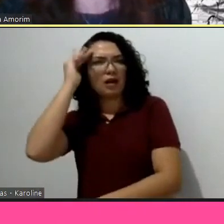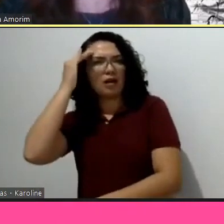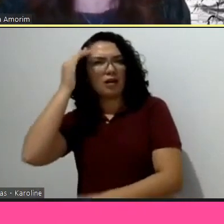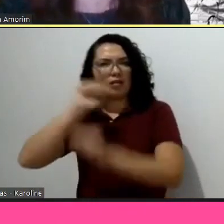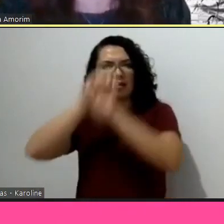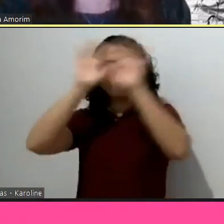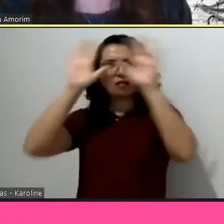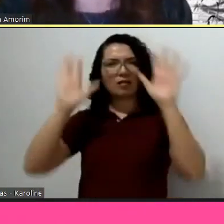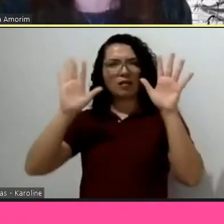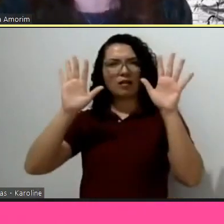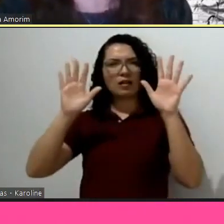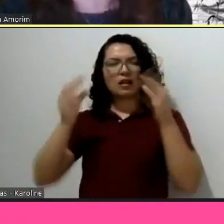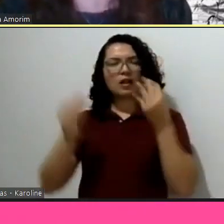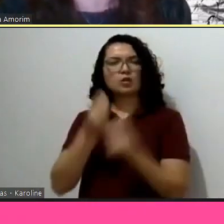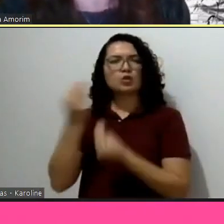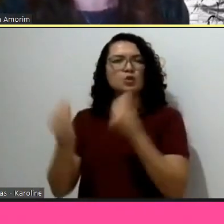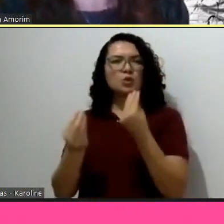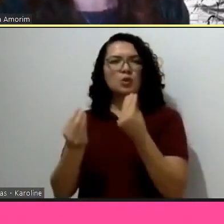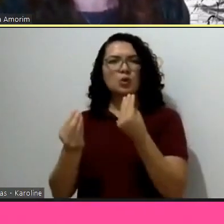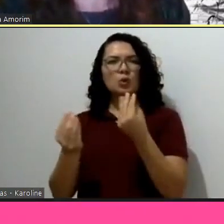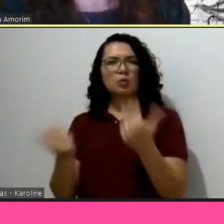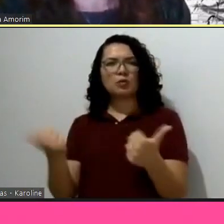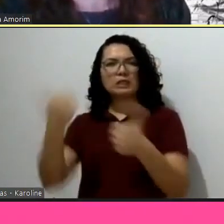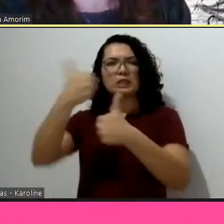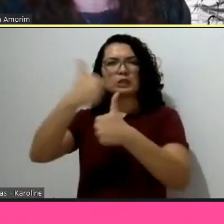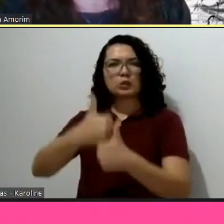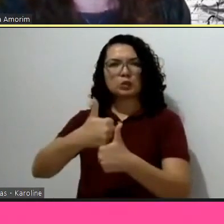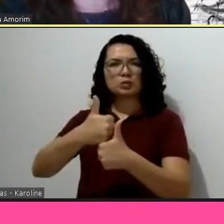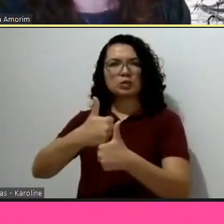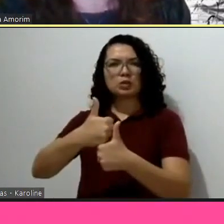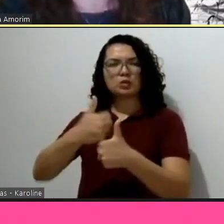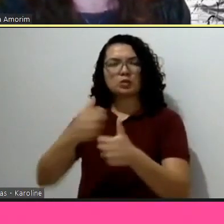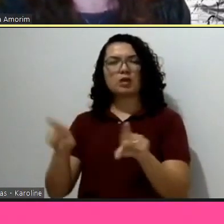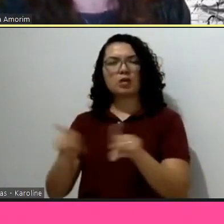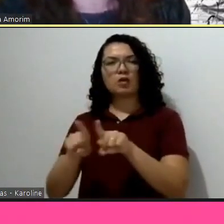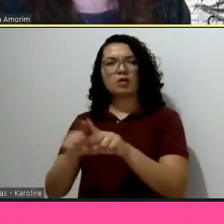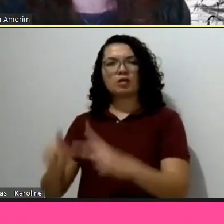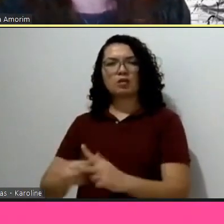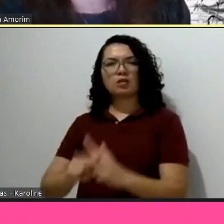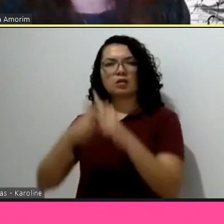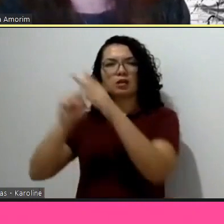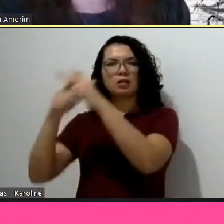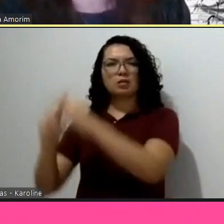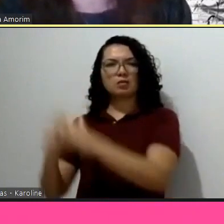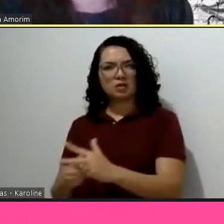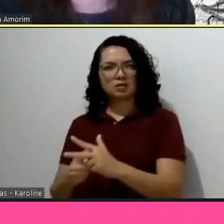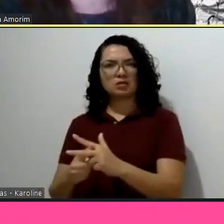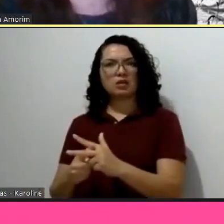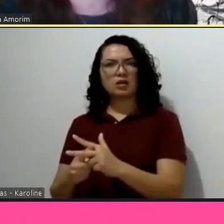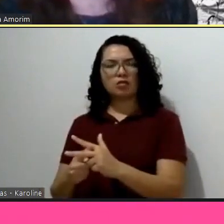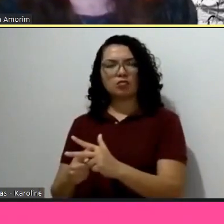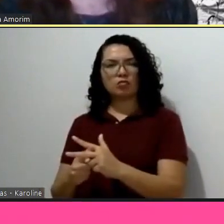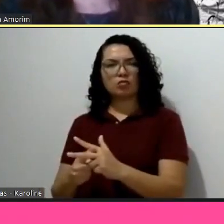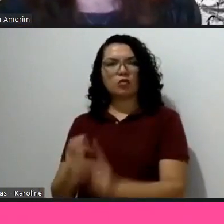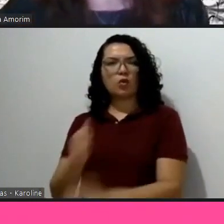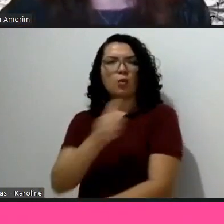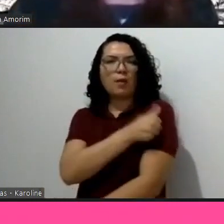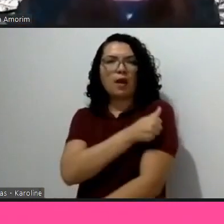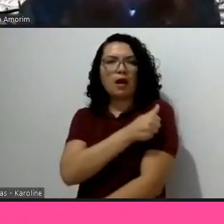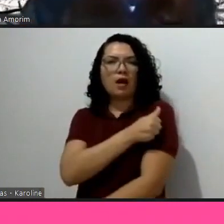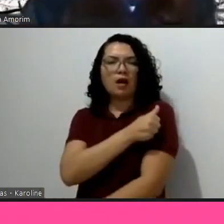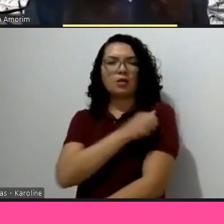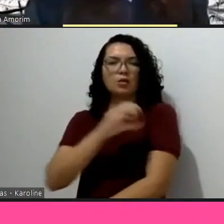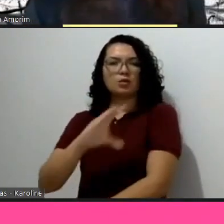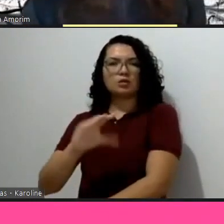analisar substituições e manutenções? É a pergunta da Carolina, não consigo ver o sobrenome. Chaves.